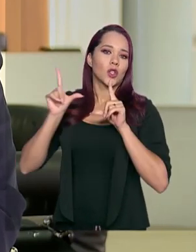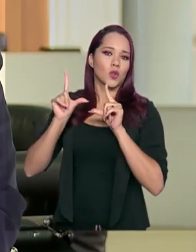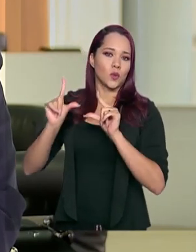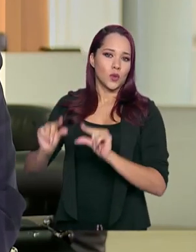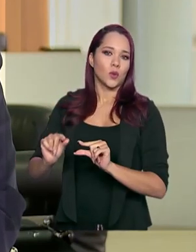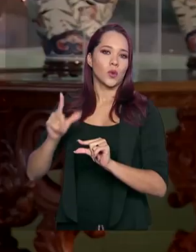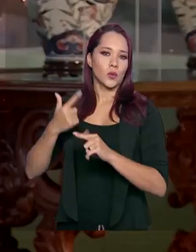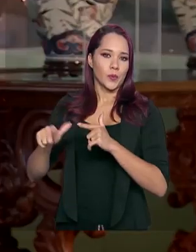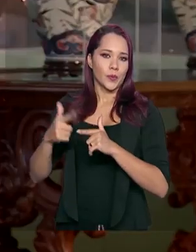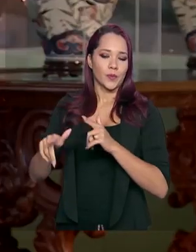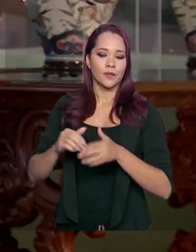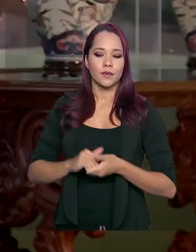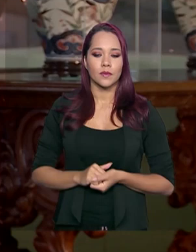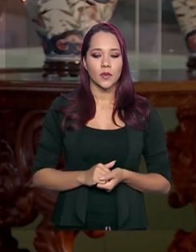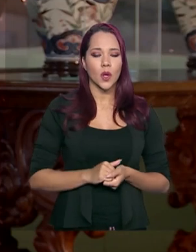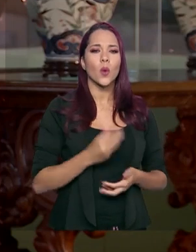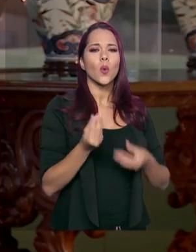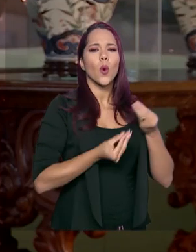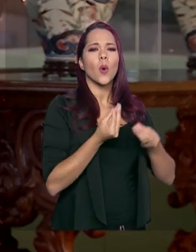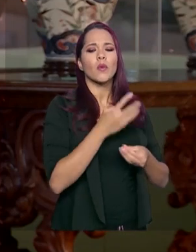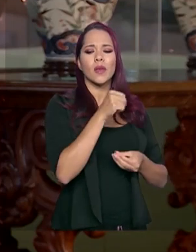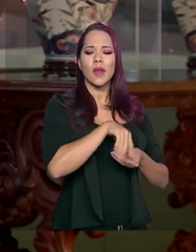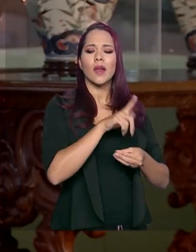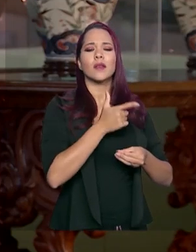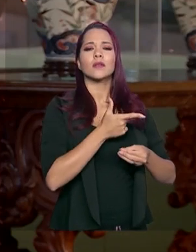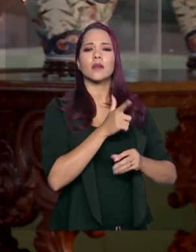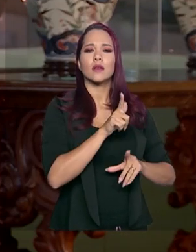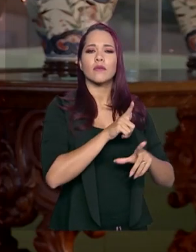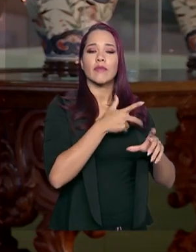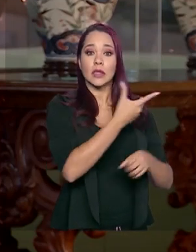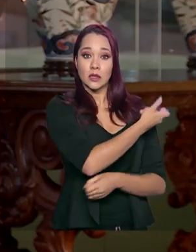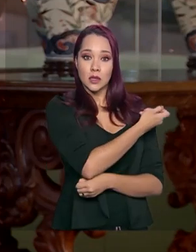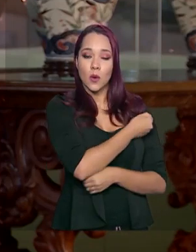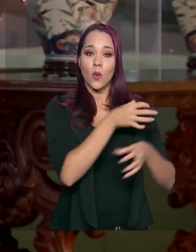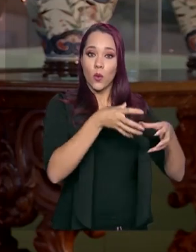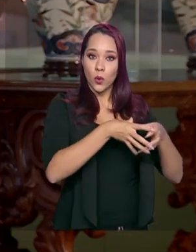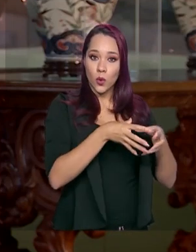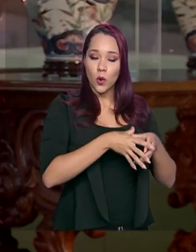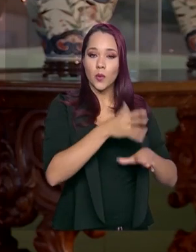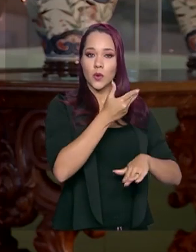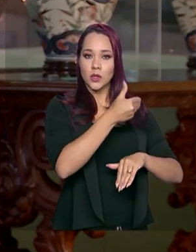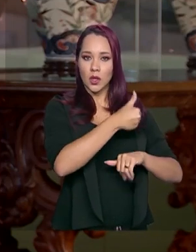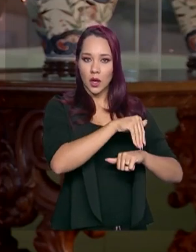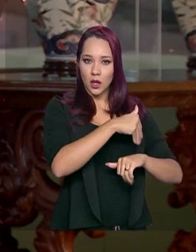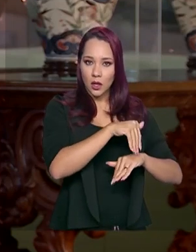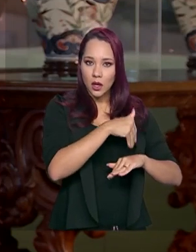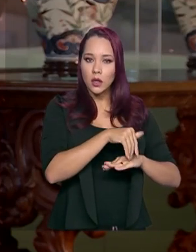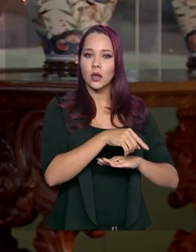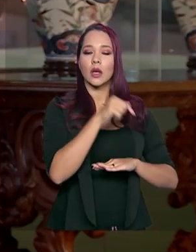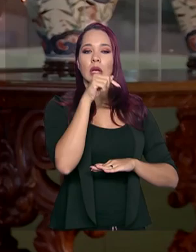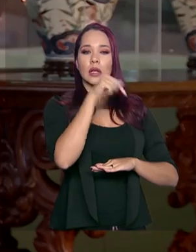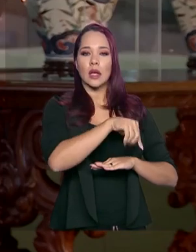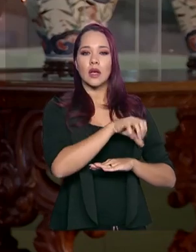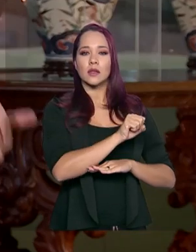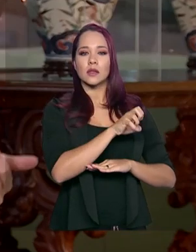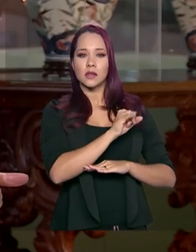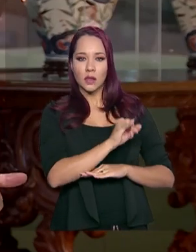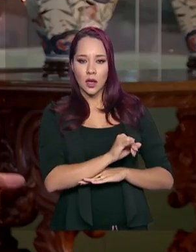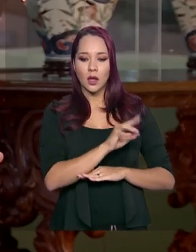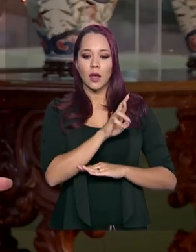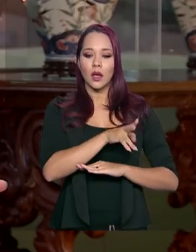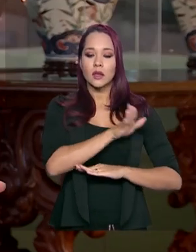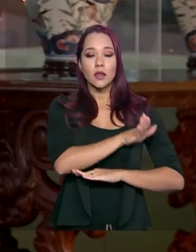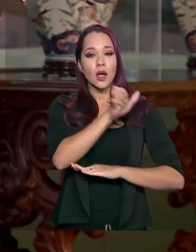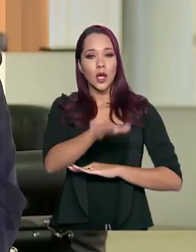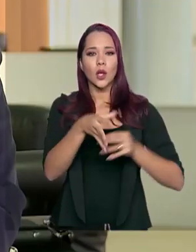bastante essa situação. E como é que vai ser essa logística de vacinação? As equipes da Secretaria, elas da CESAI, estão indo